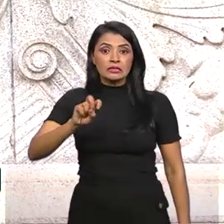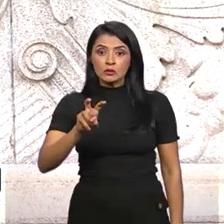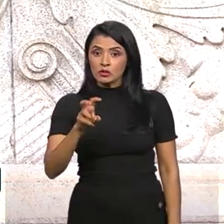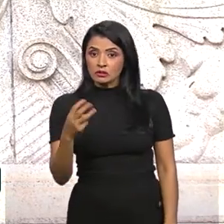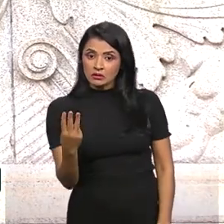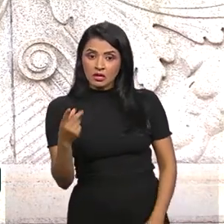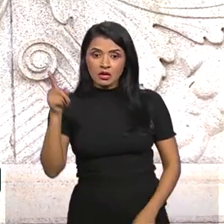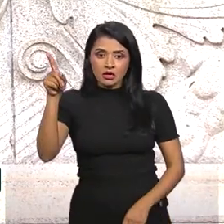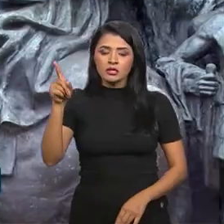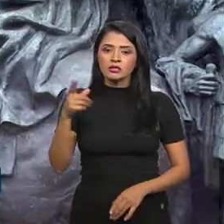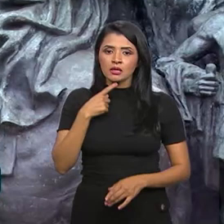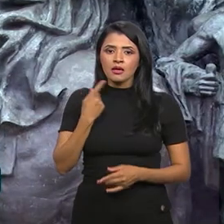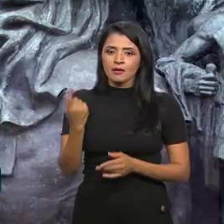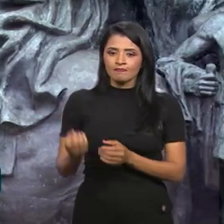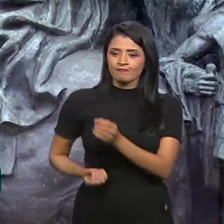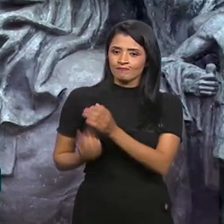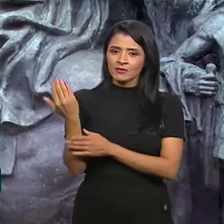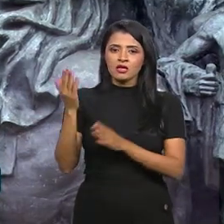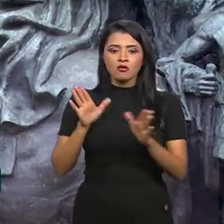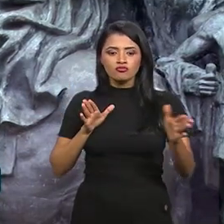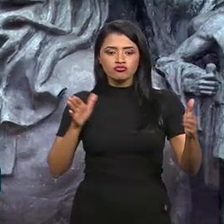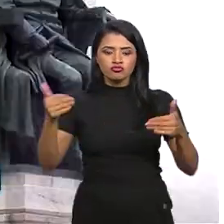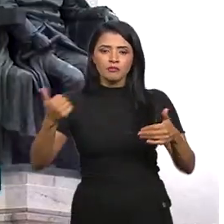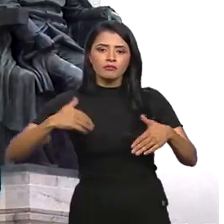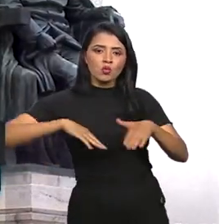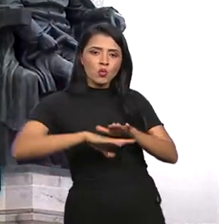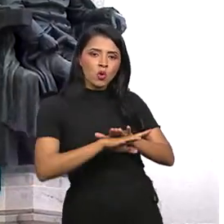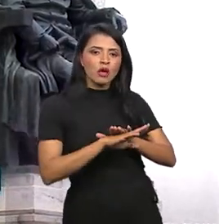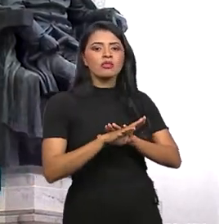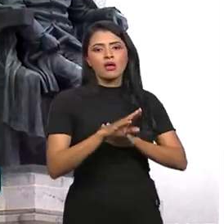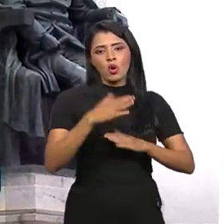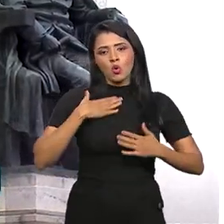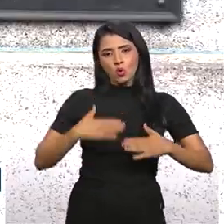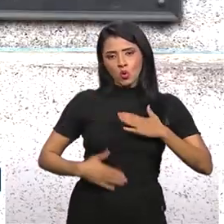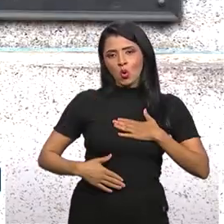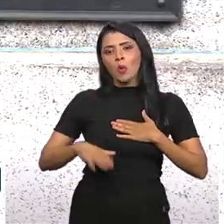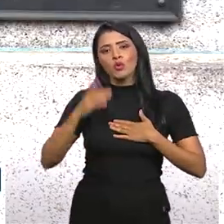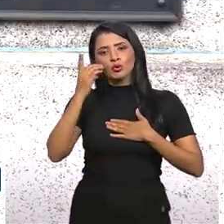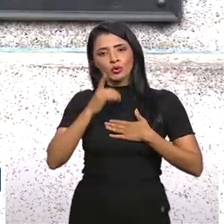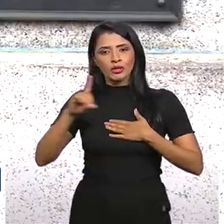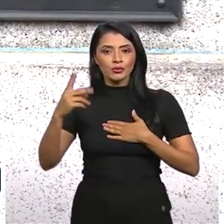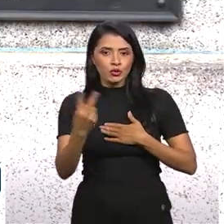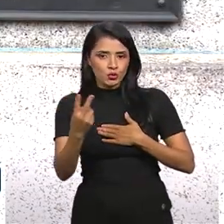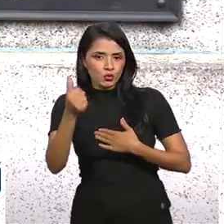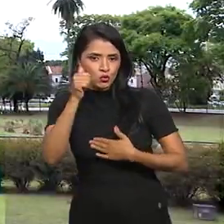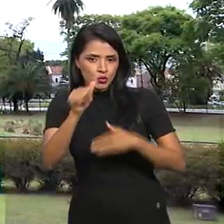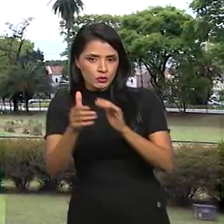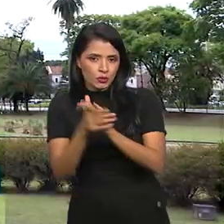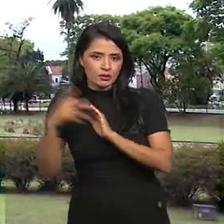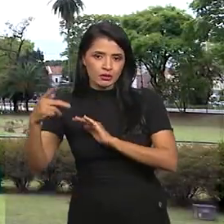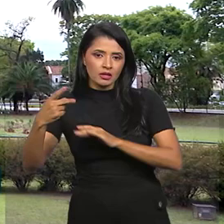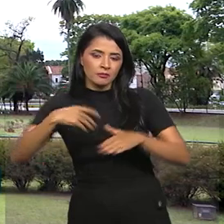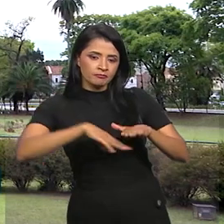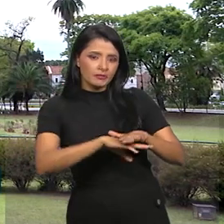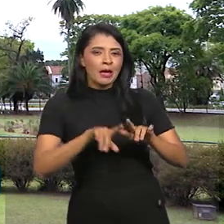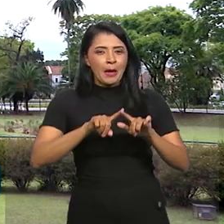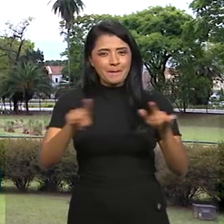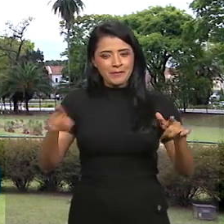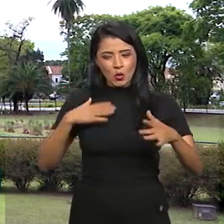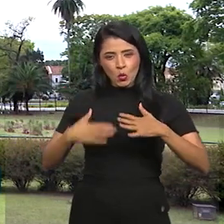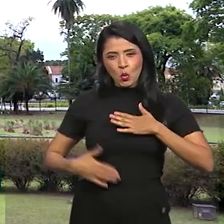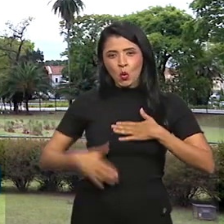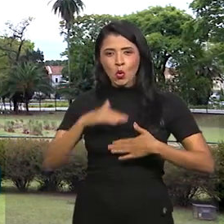monumento ganha uma cripta para abrigar os restos mortais de Dom Pedro I e de suas duas esposas. Mas os restos